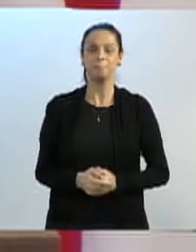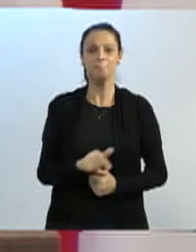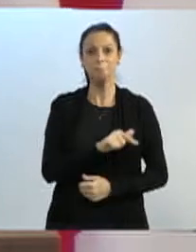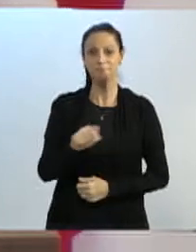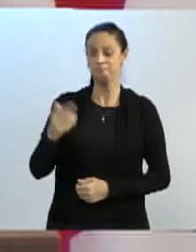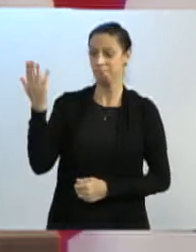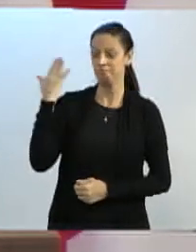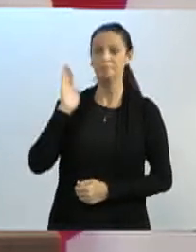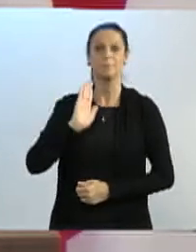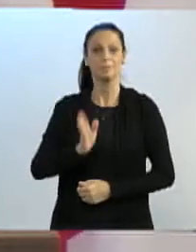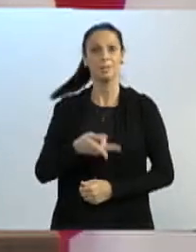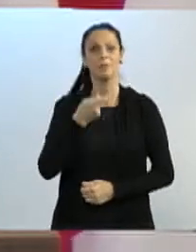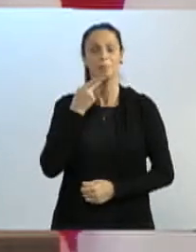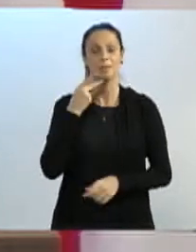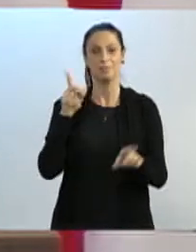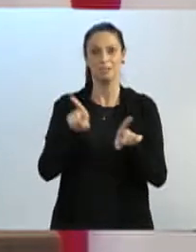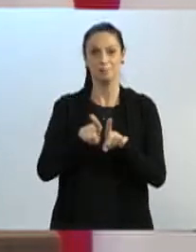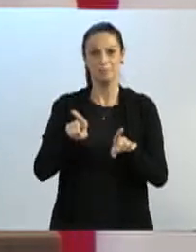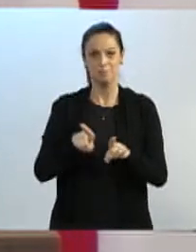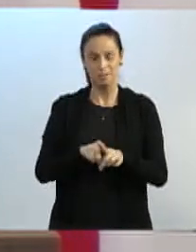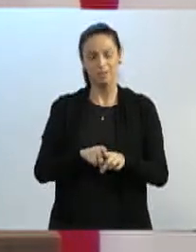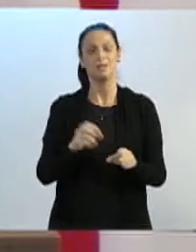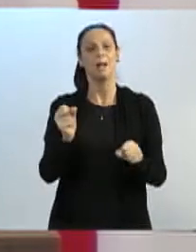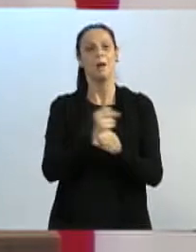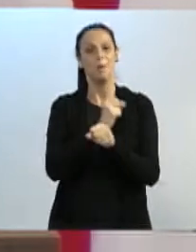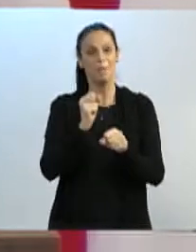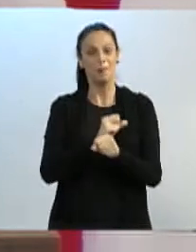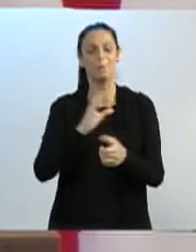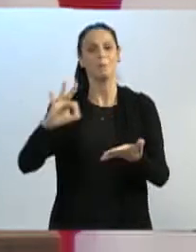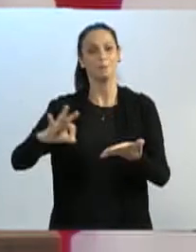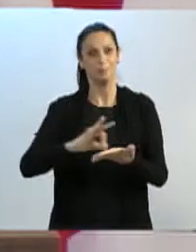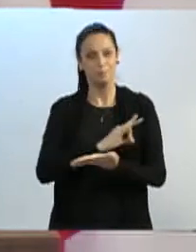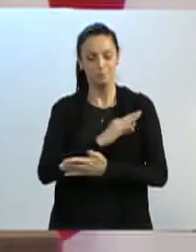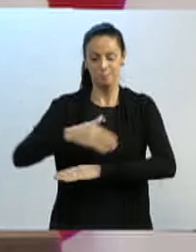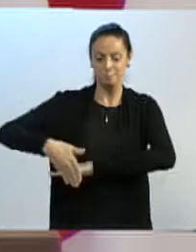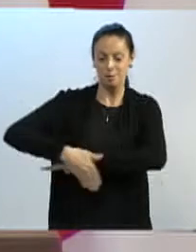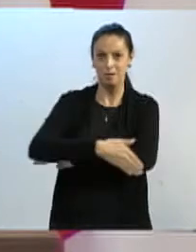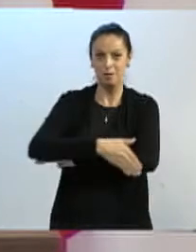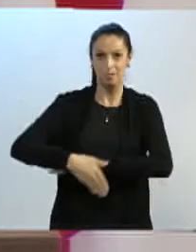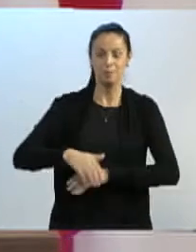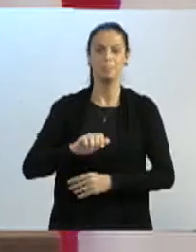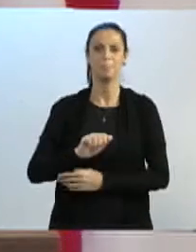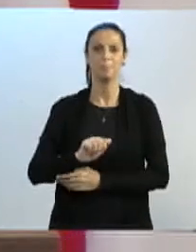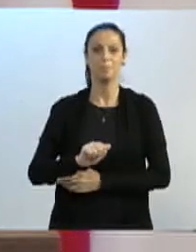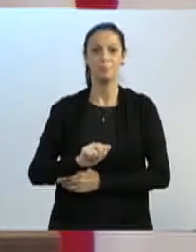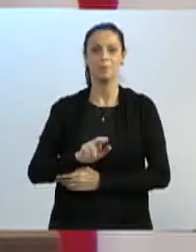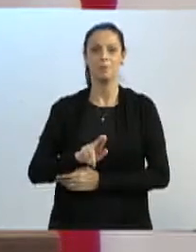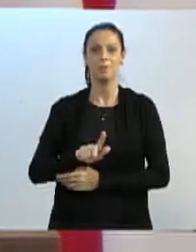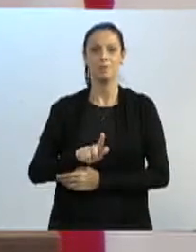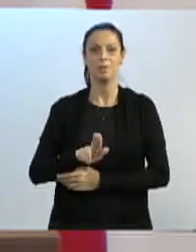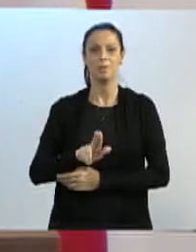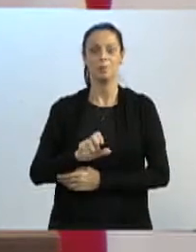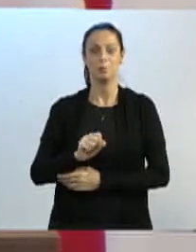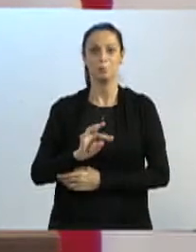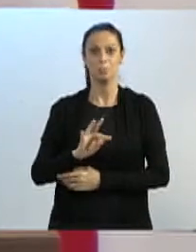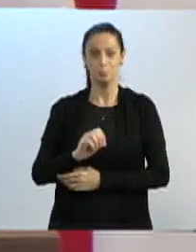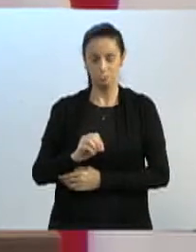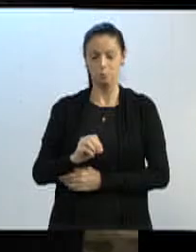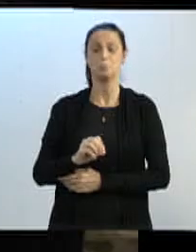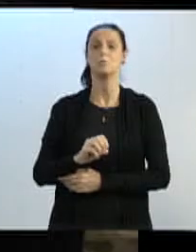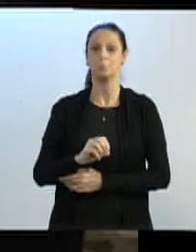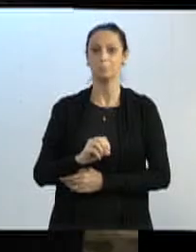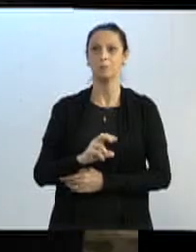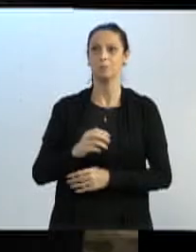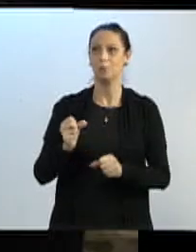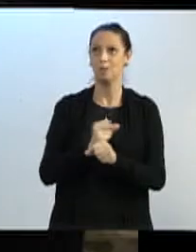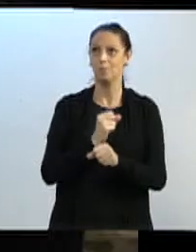da assinatura da hora de serviço e pavimentação da rua Augusto Gró, na Nova Esperança, das ruas Luxemburg